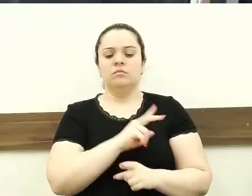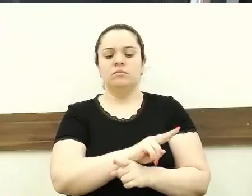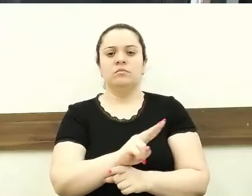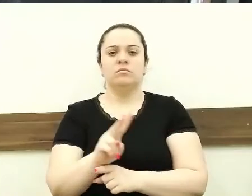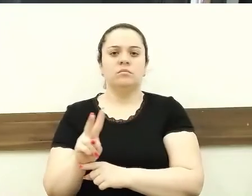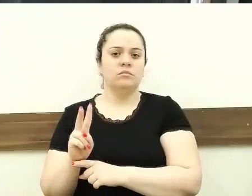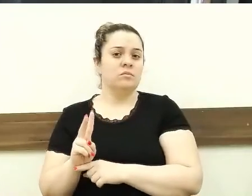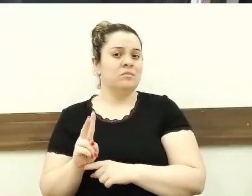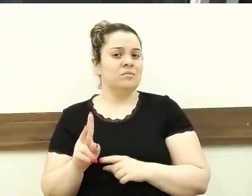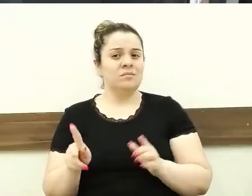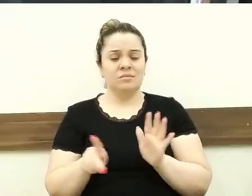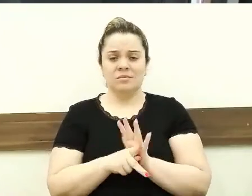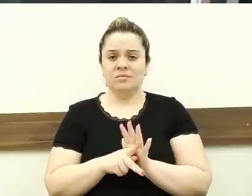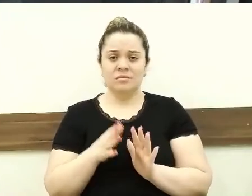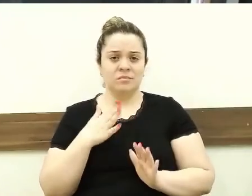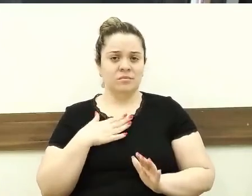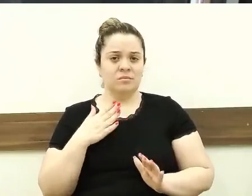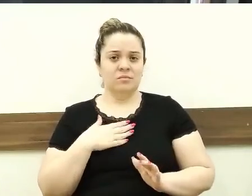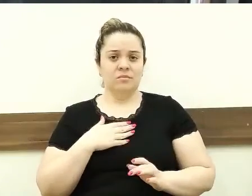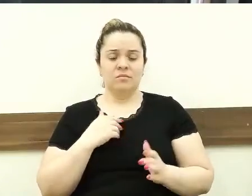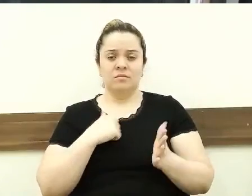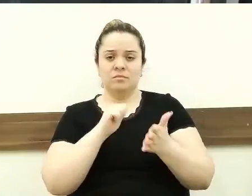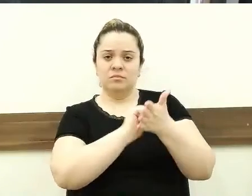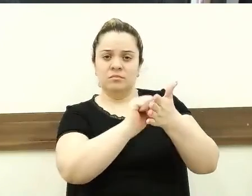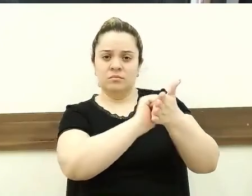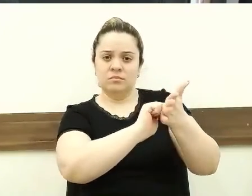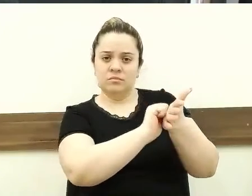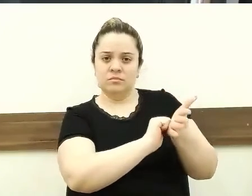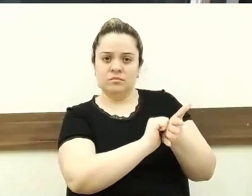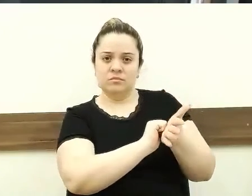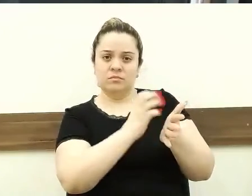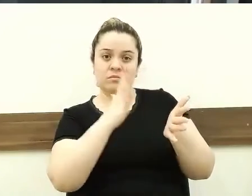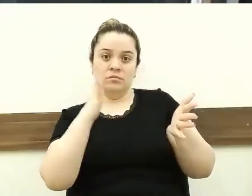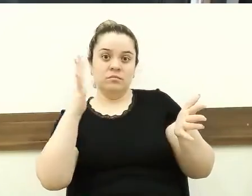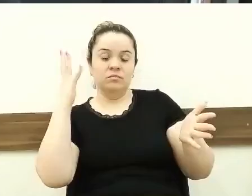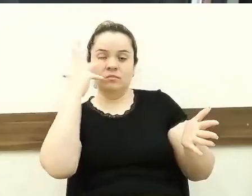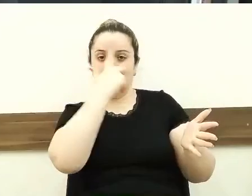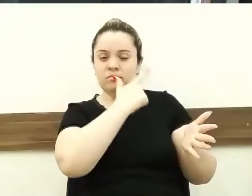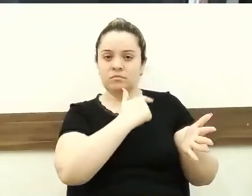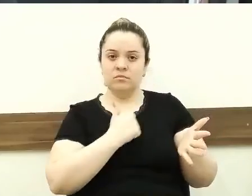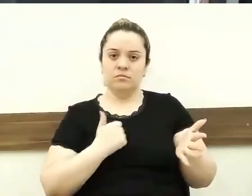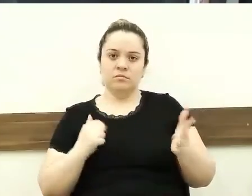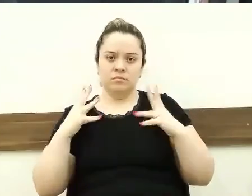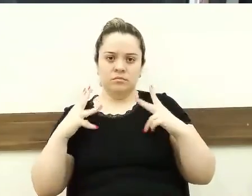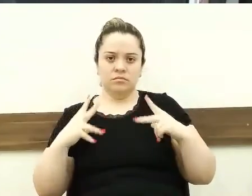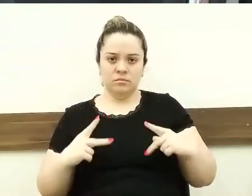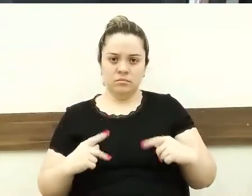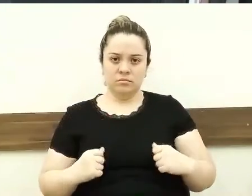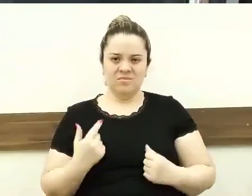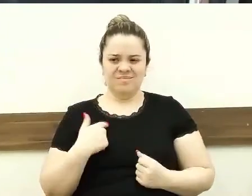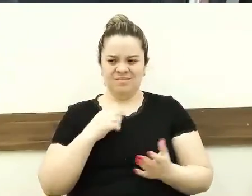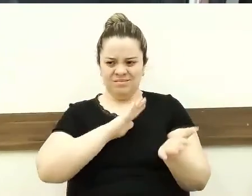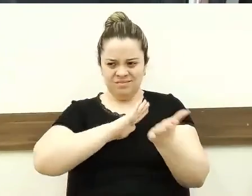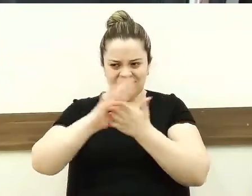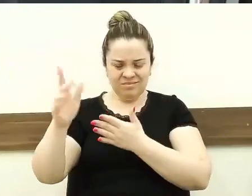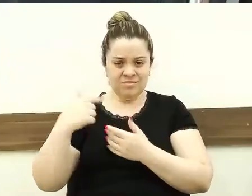nas horas vagas no veículo para cuidar. Quando eu saí, não deu dois meses, bateram, caiu o para-choque, o carro estava,